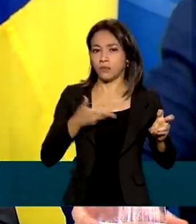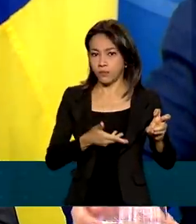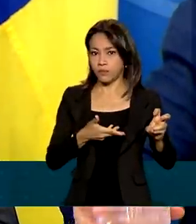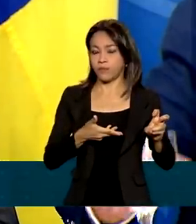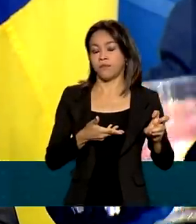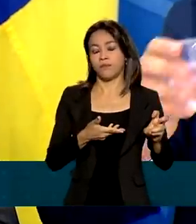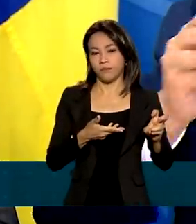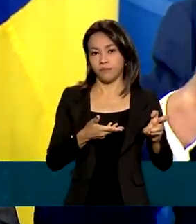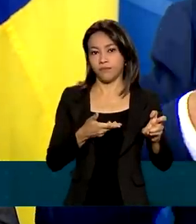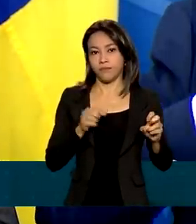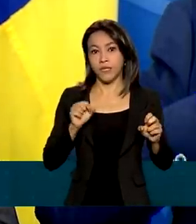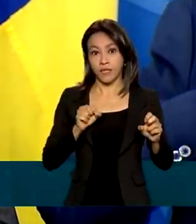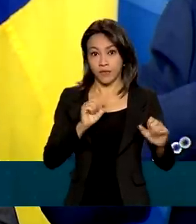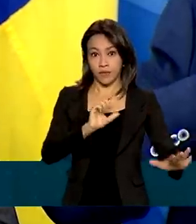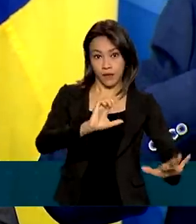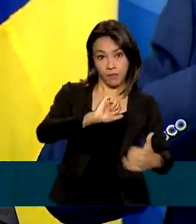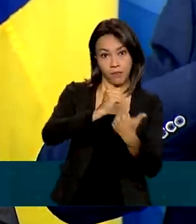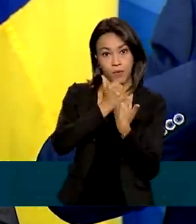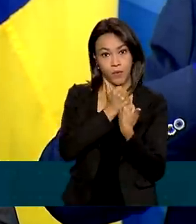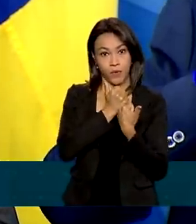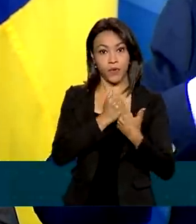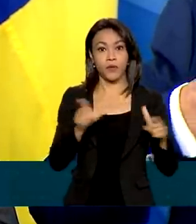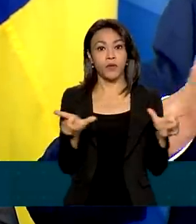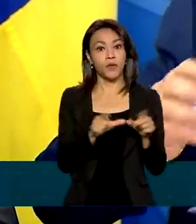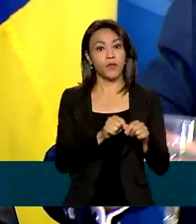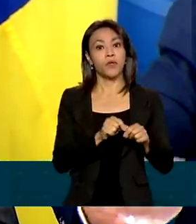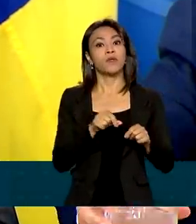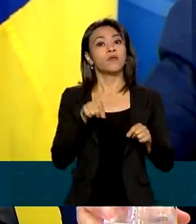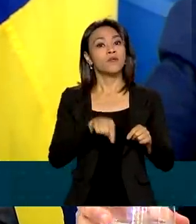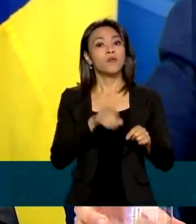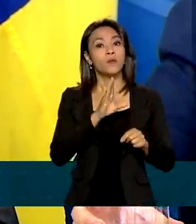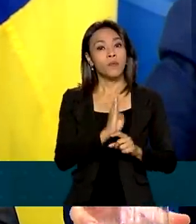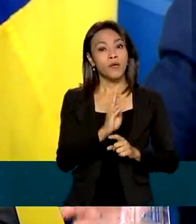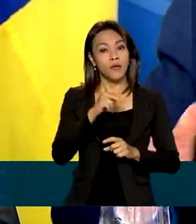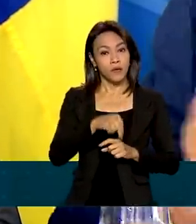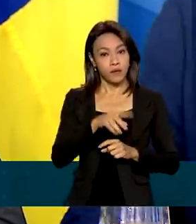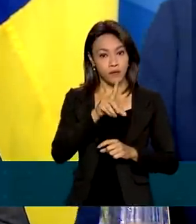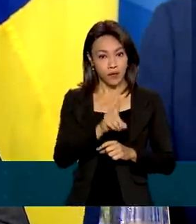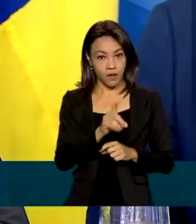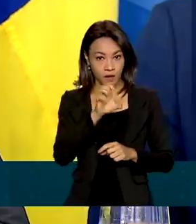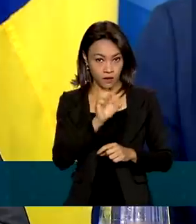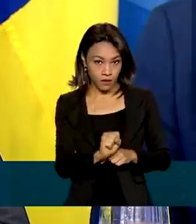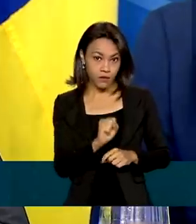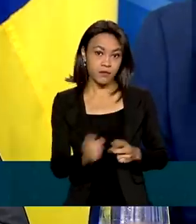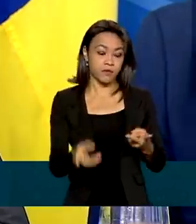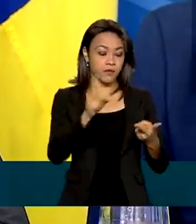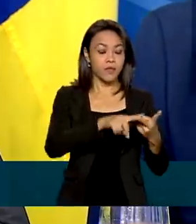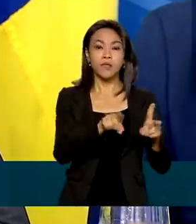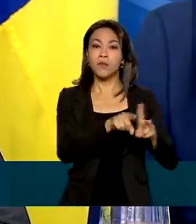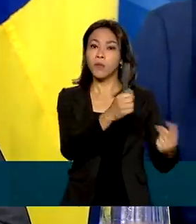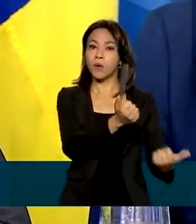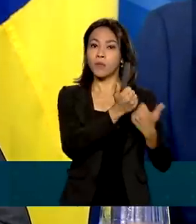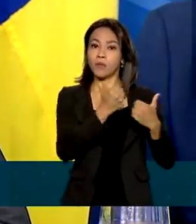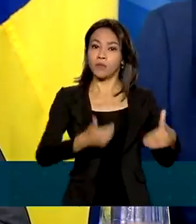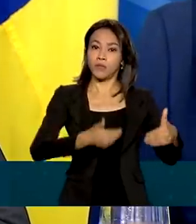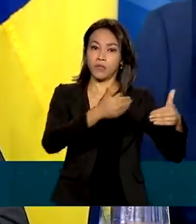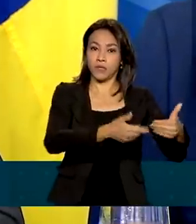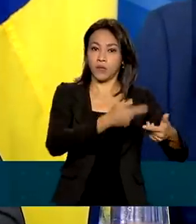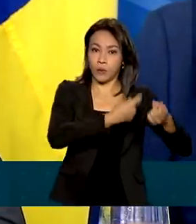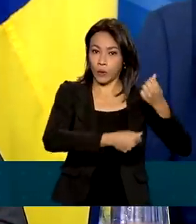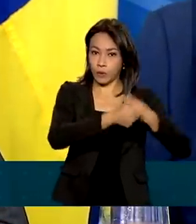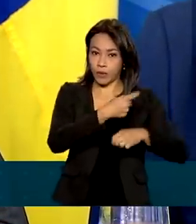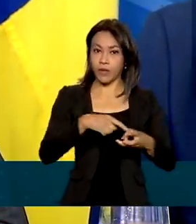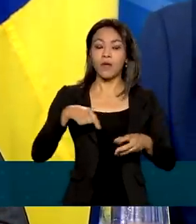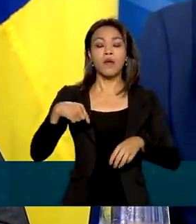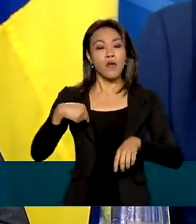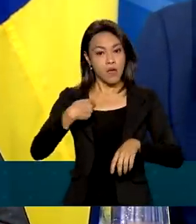do Banco Nacional de Desenvolvimento Econômico e Social, BNDES, e também do Ministério da Economia. Determinei